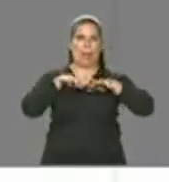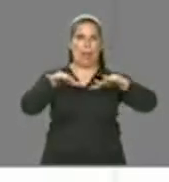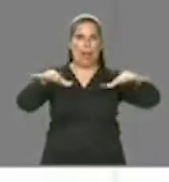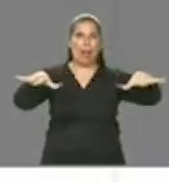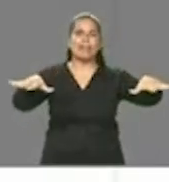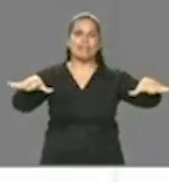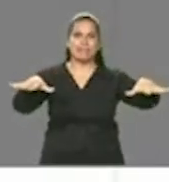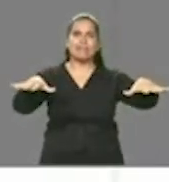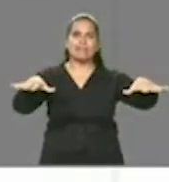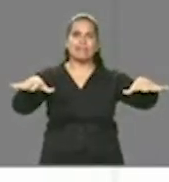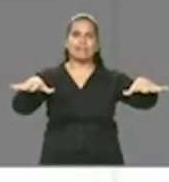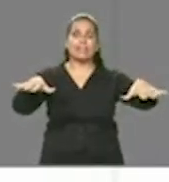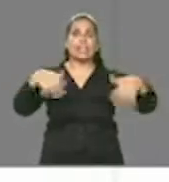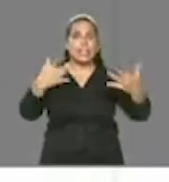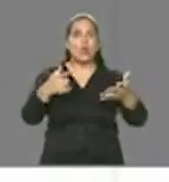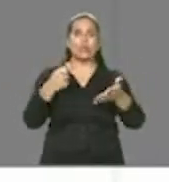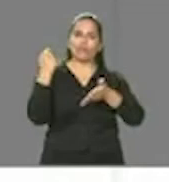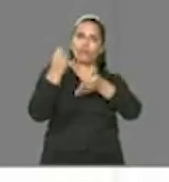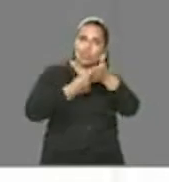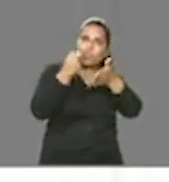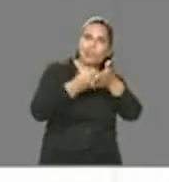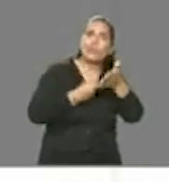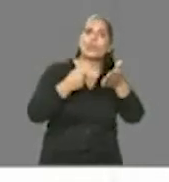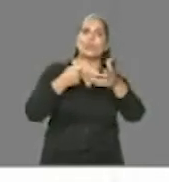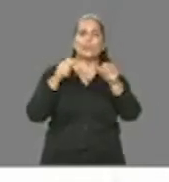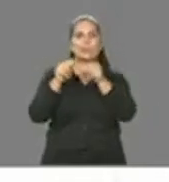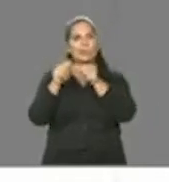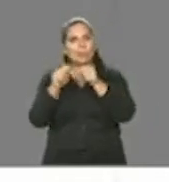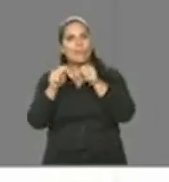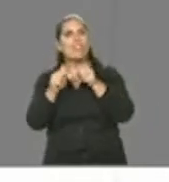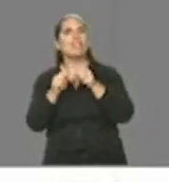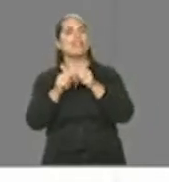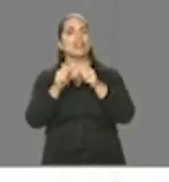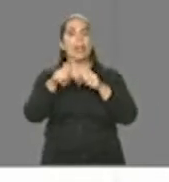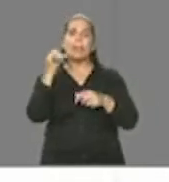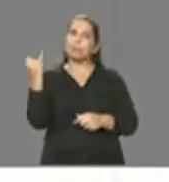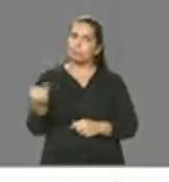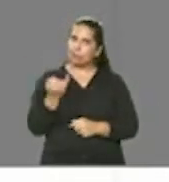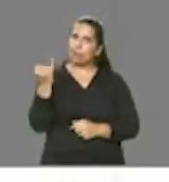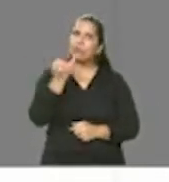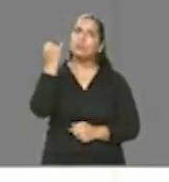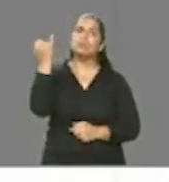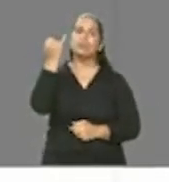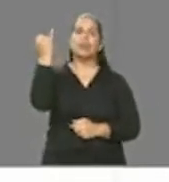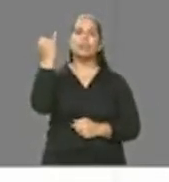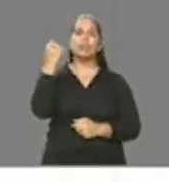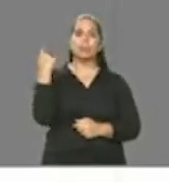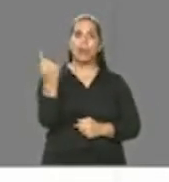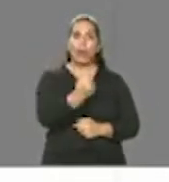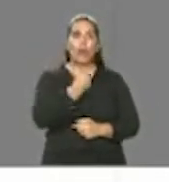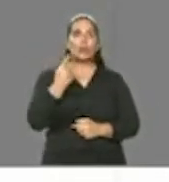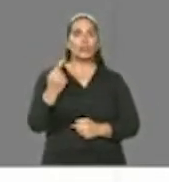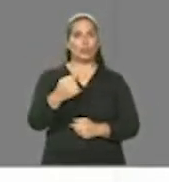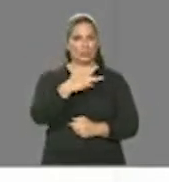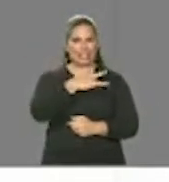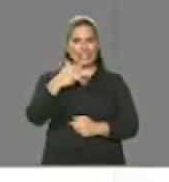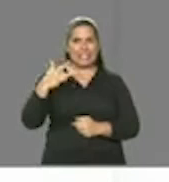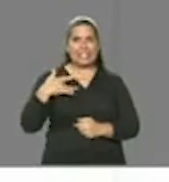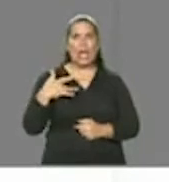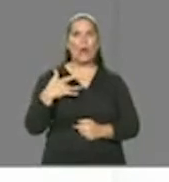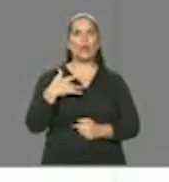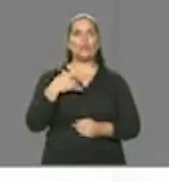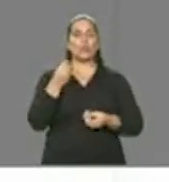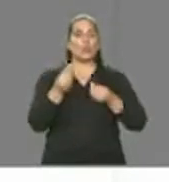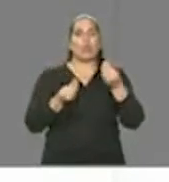Então, esses esforços que nós vimos fazendo são muito importantes para que o nosso sistema de saúde seja capaz